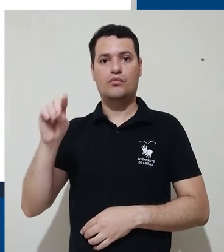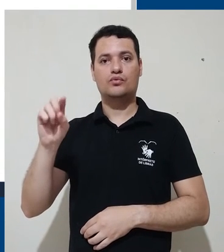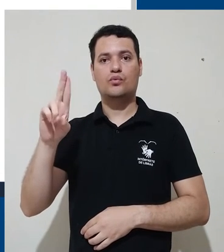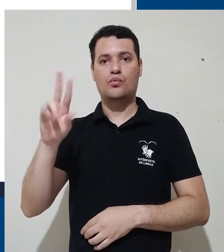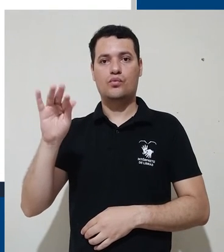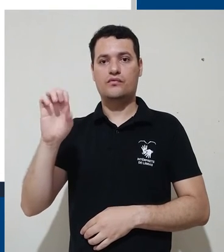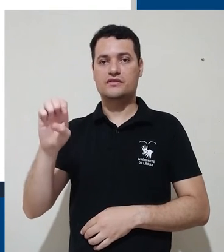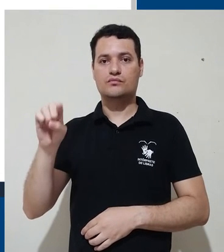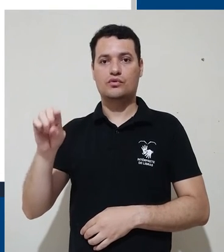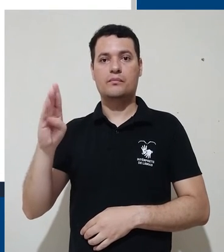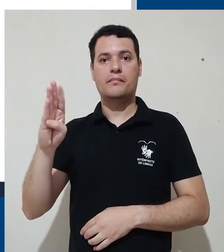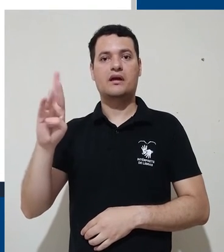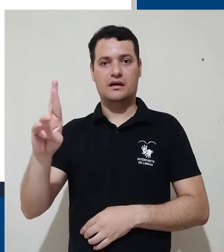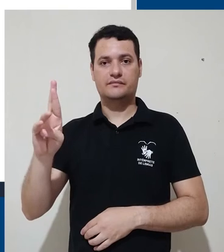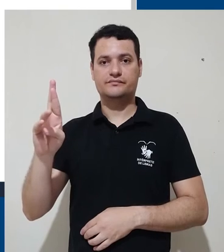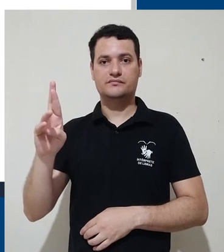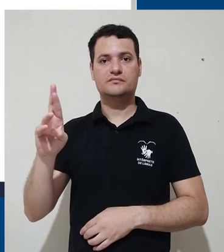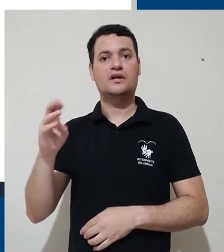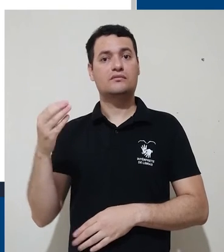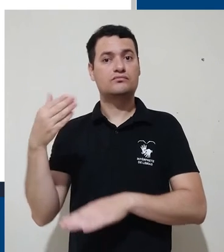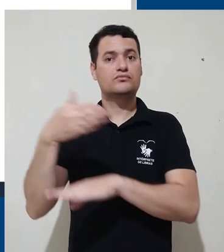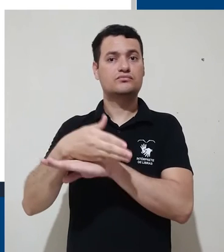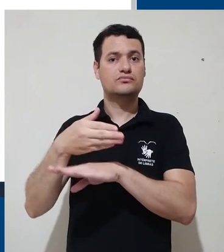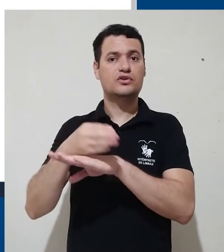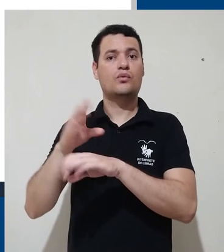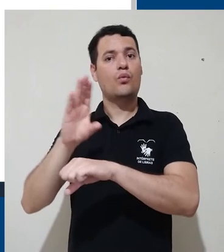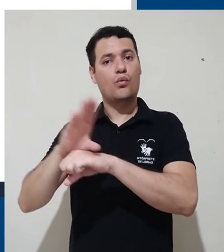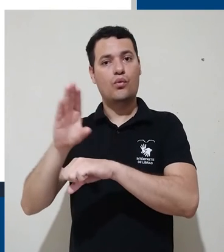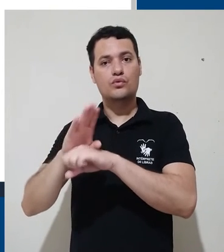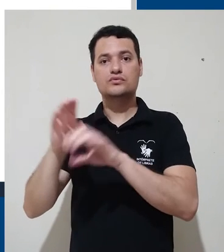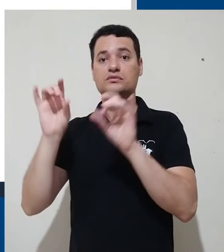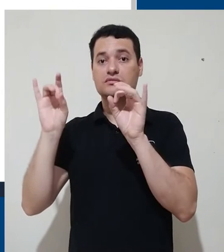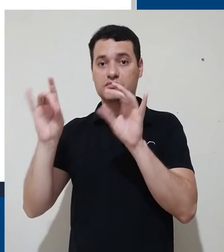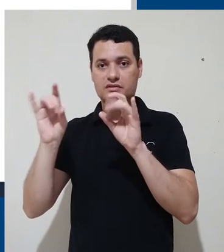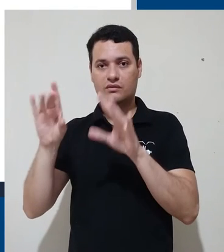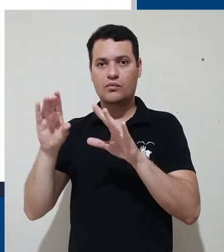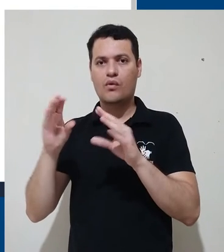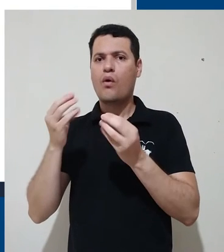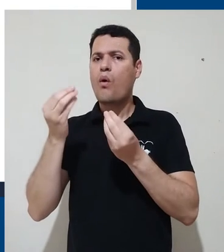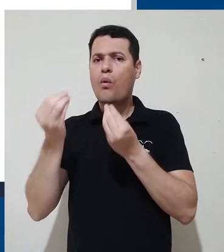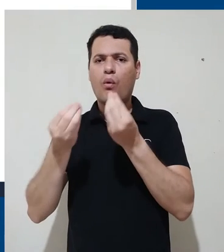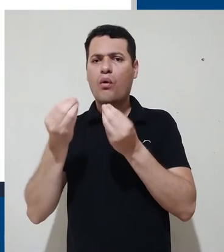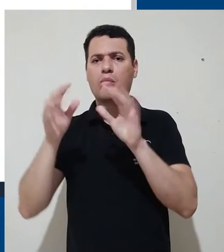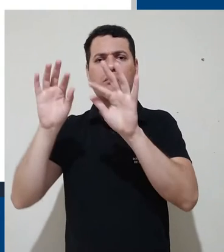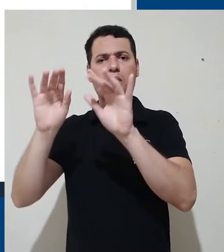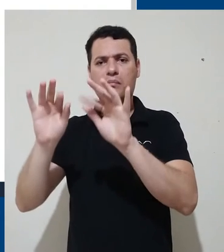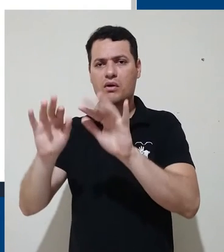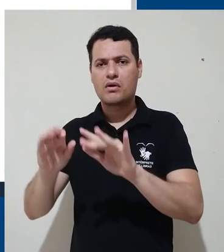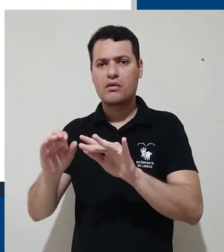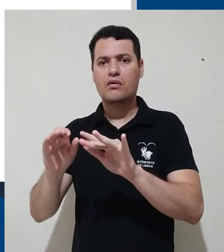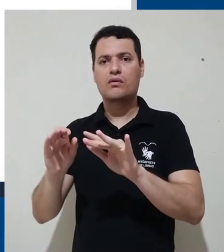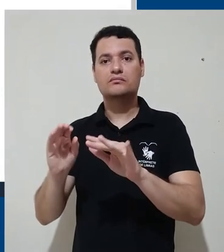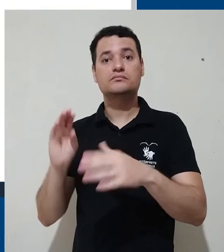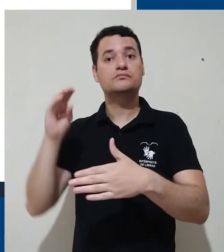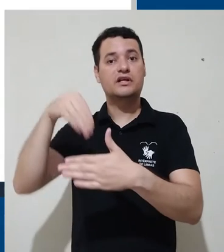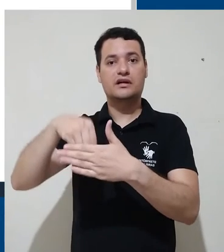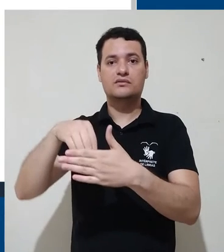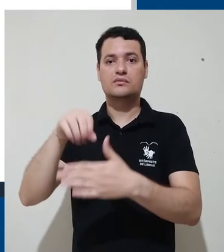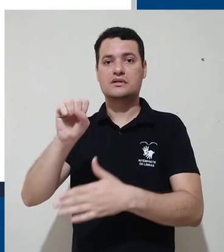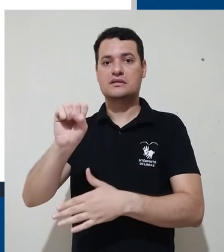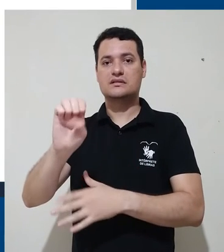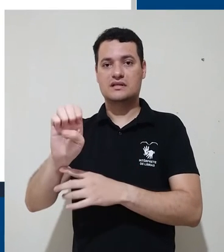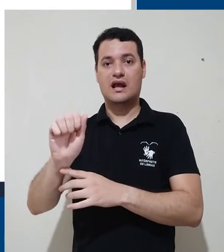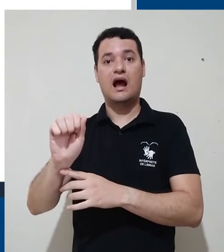plataforma de especialização e aperfeiçoamento ficam os cursos de especialização e aperfeiçoamento. O cadastro desses